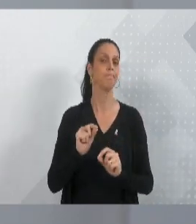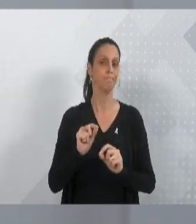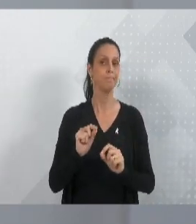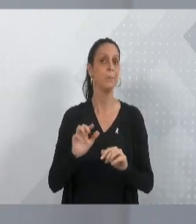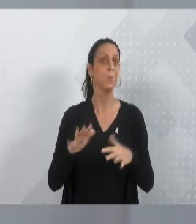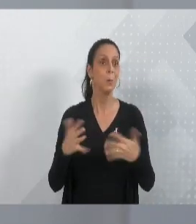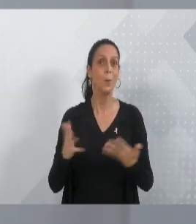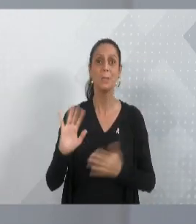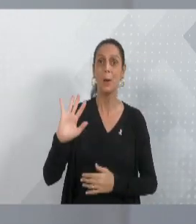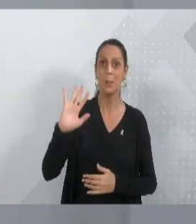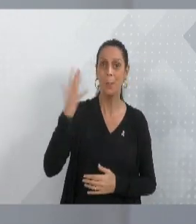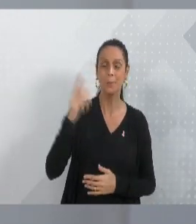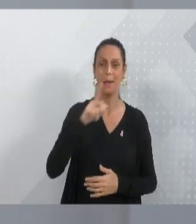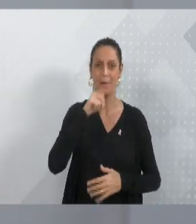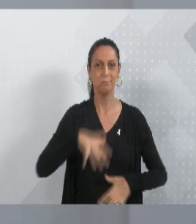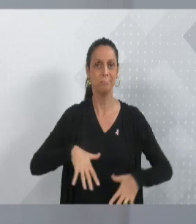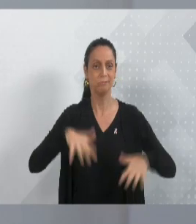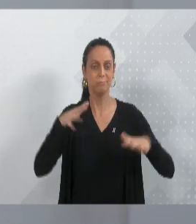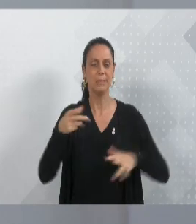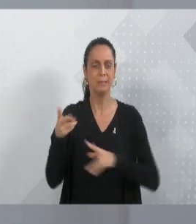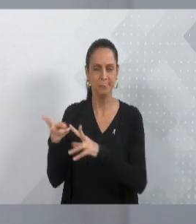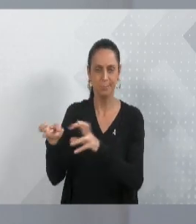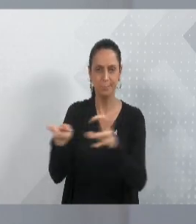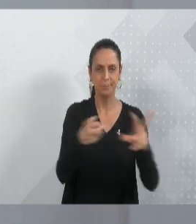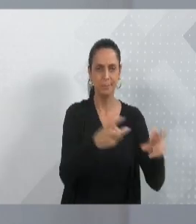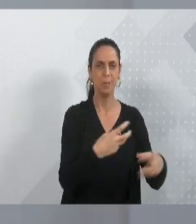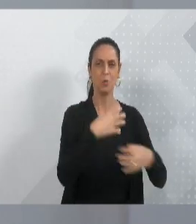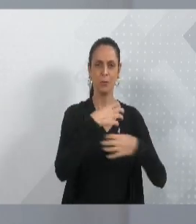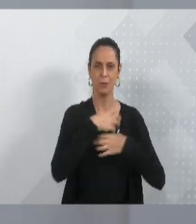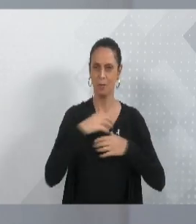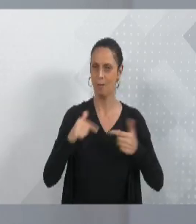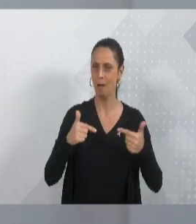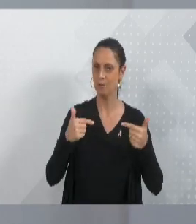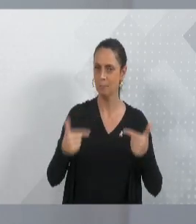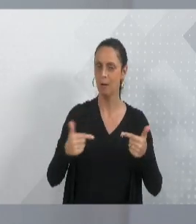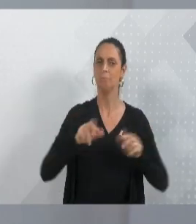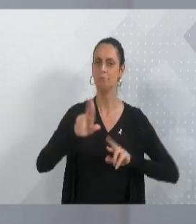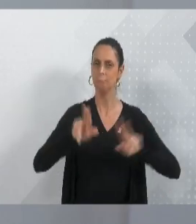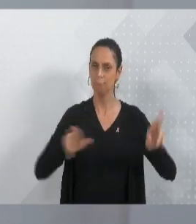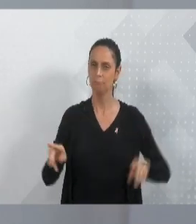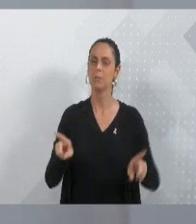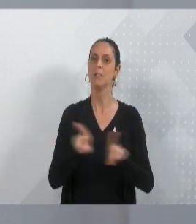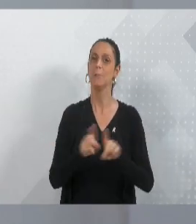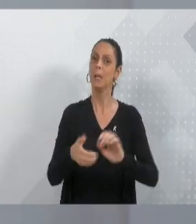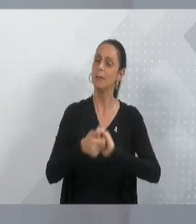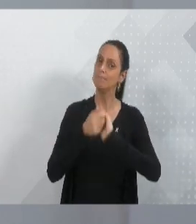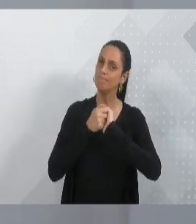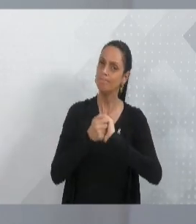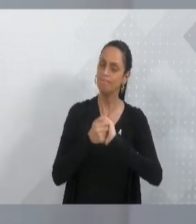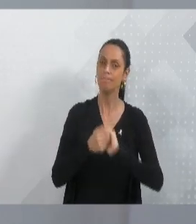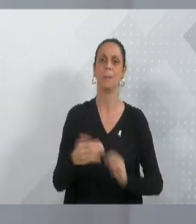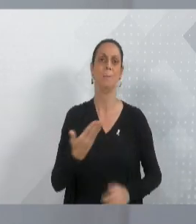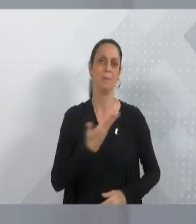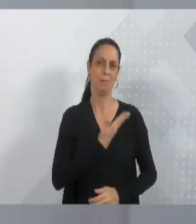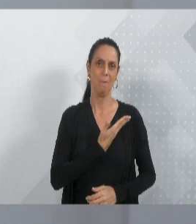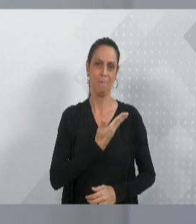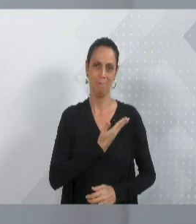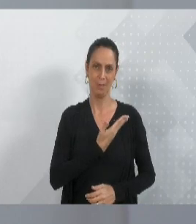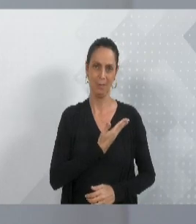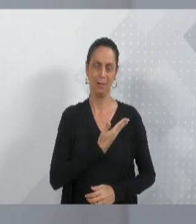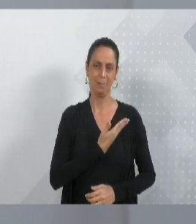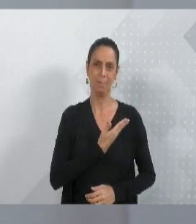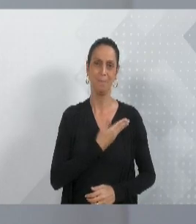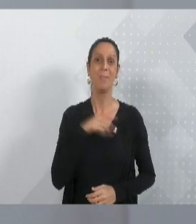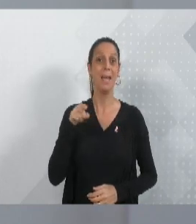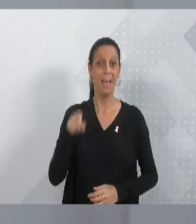a gente vê todas as posturas humanas possíveis, mas eu quero aqui destacar e deixar um carinhoso abraço também à amiga Margarahá, deixei eu acompanhar e meu time